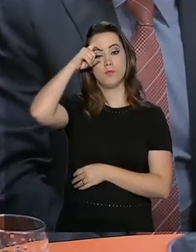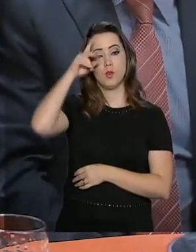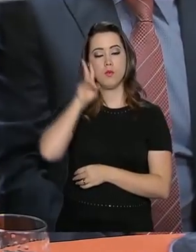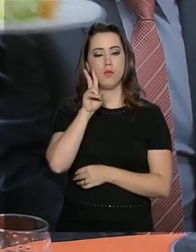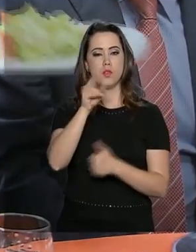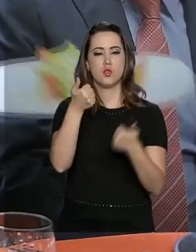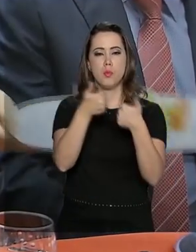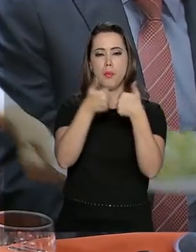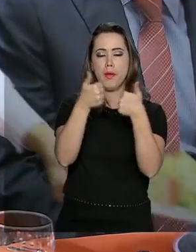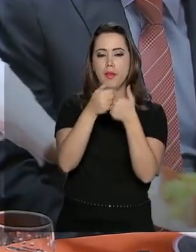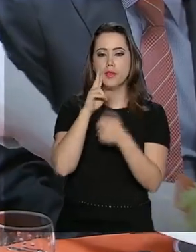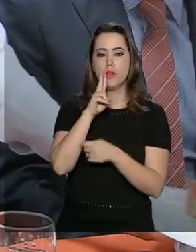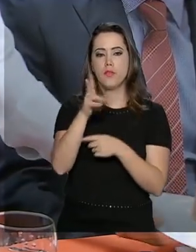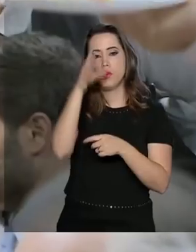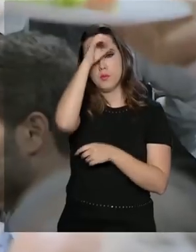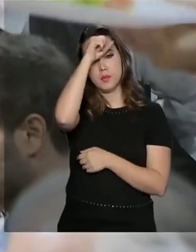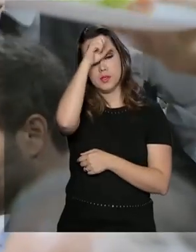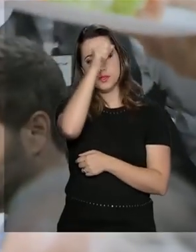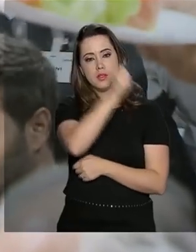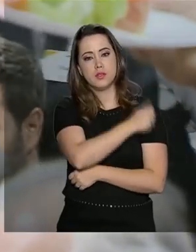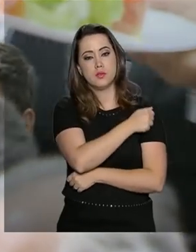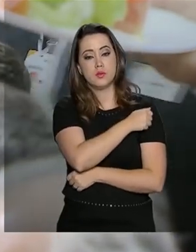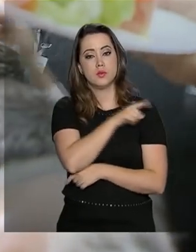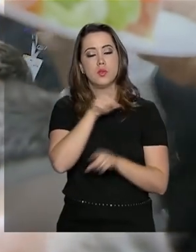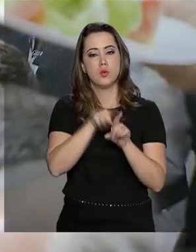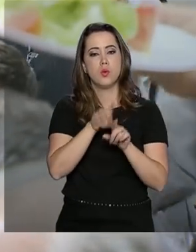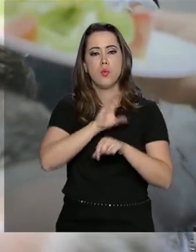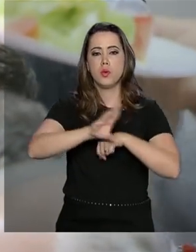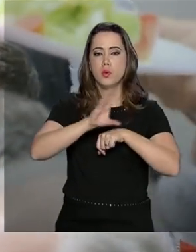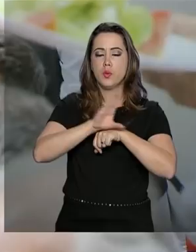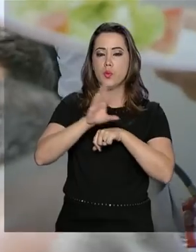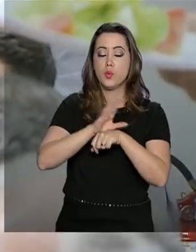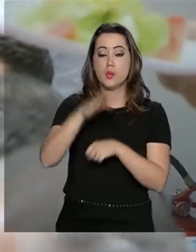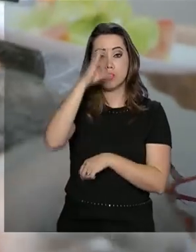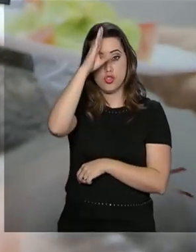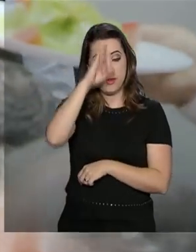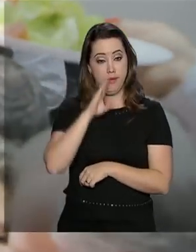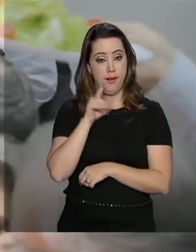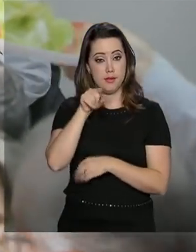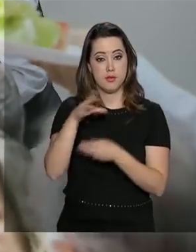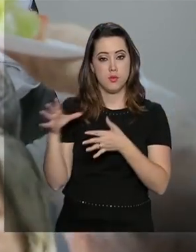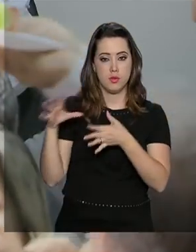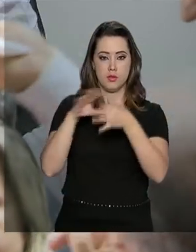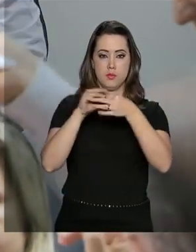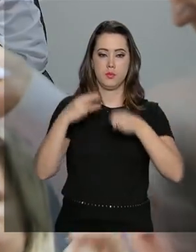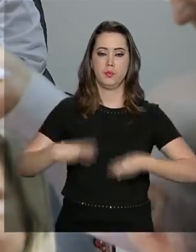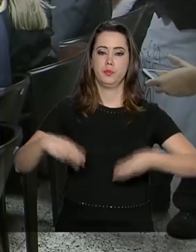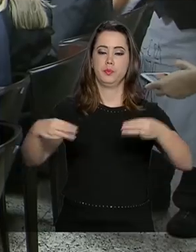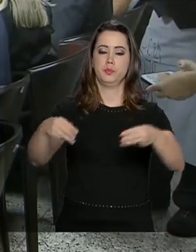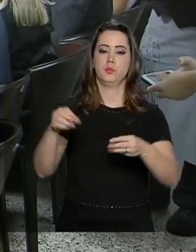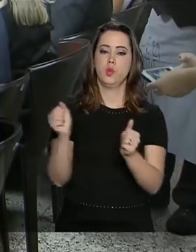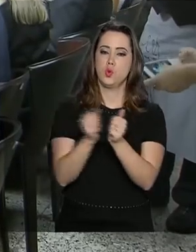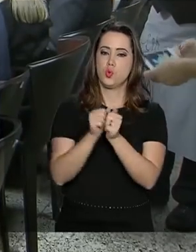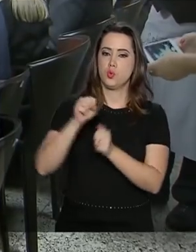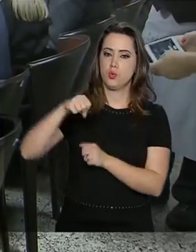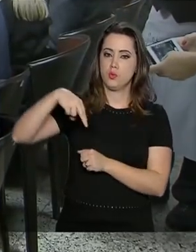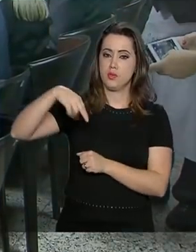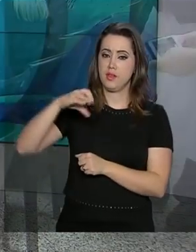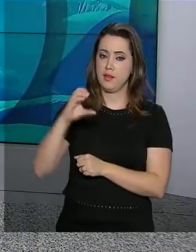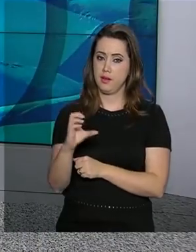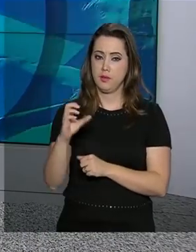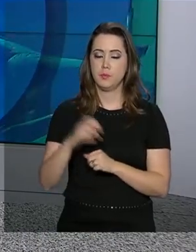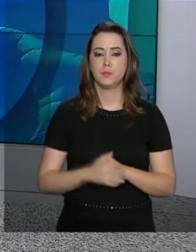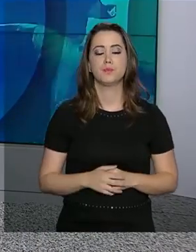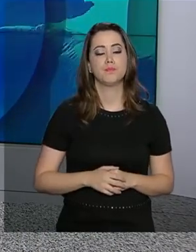de perto conferir o aprendizado dos alunos, já que o curso gratuito foi uma parceria do Ministério com o Senac.